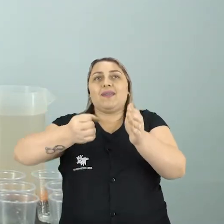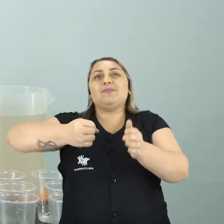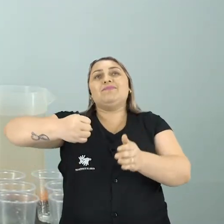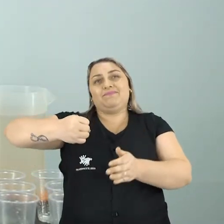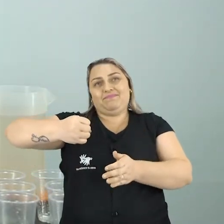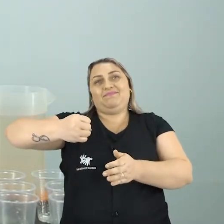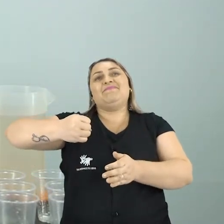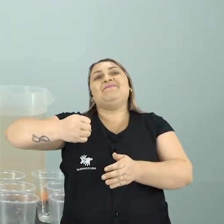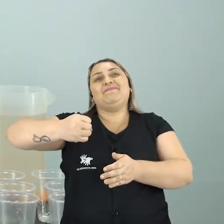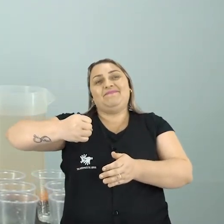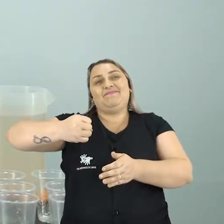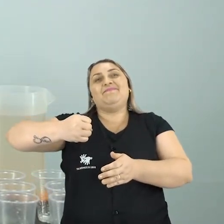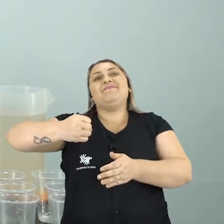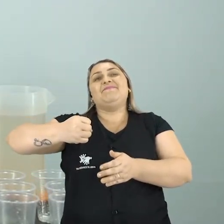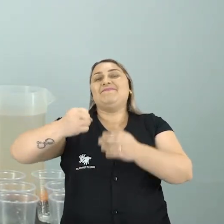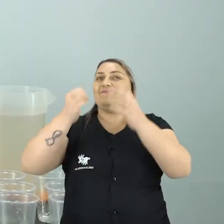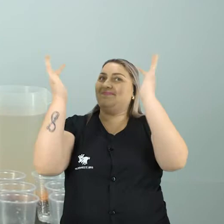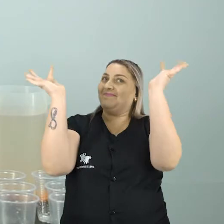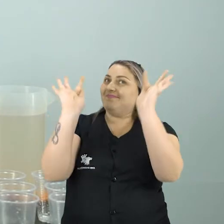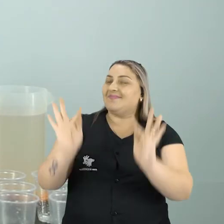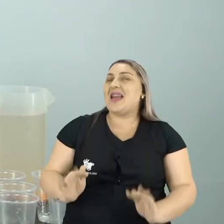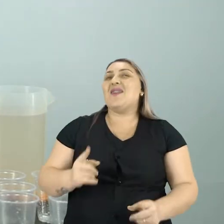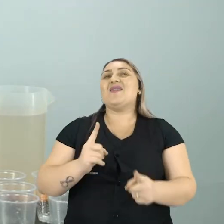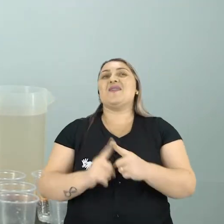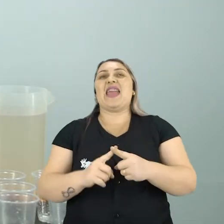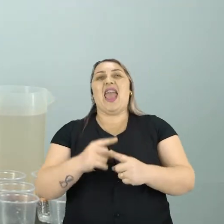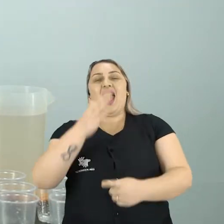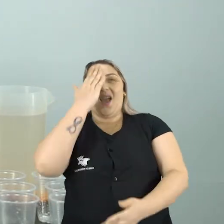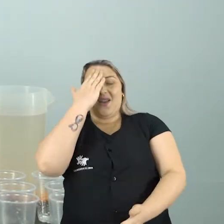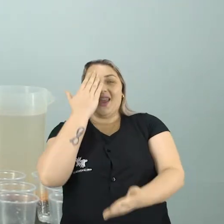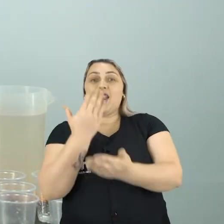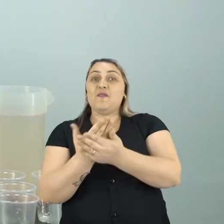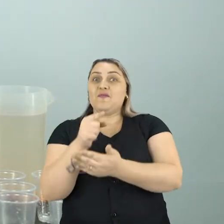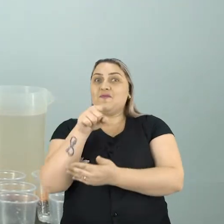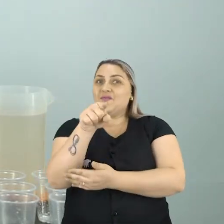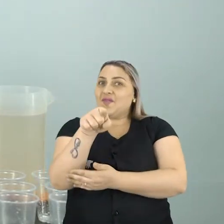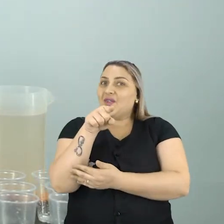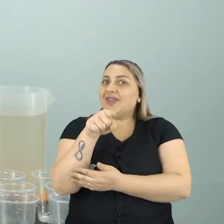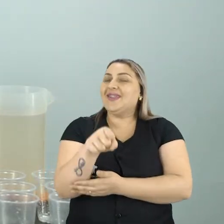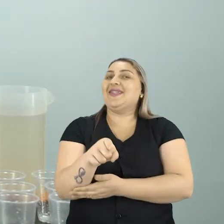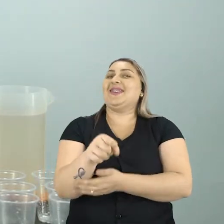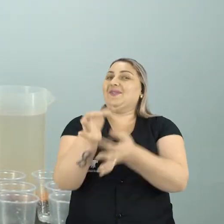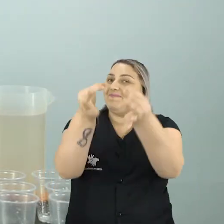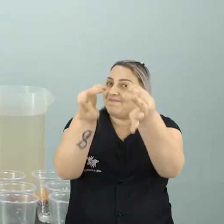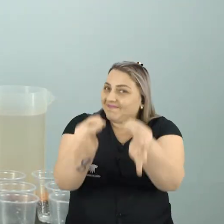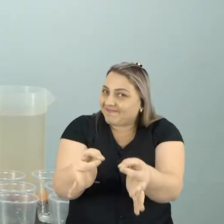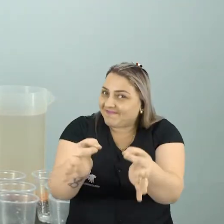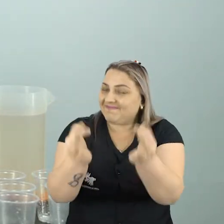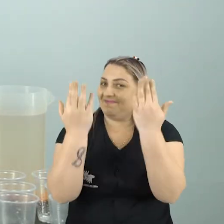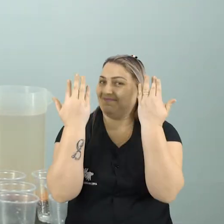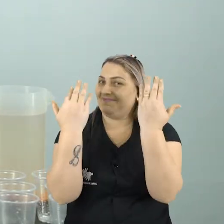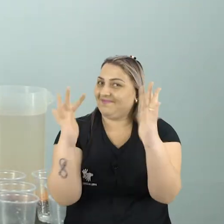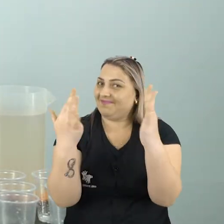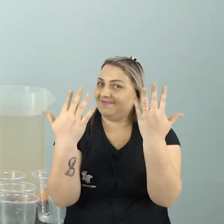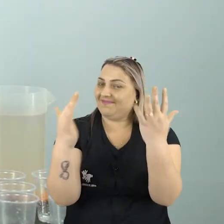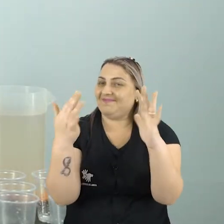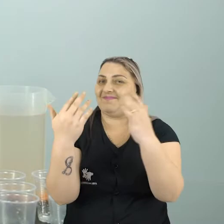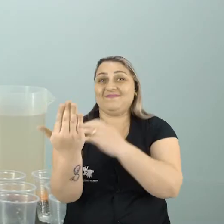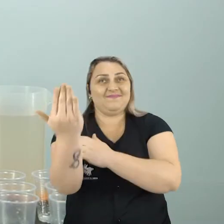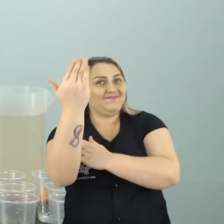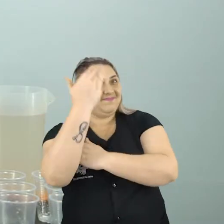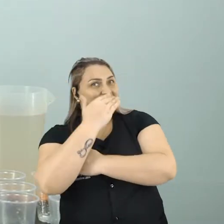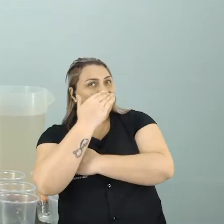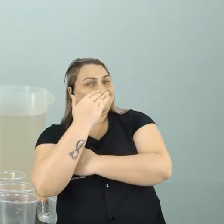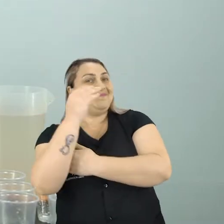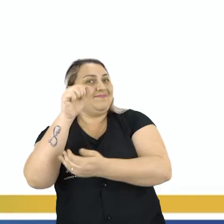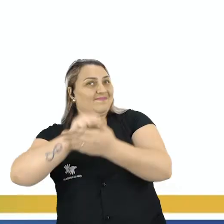a jarra Eu fico feliz porque eu tenho certeza que você, ó, acertou! Vamos para